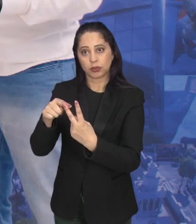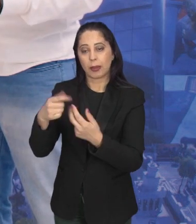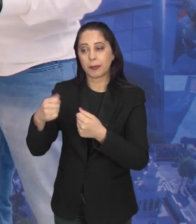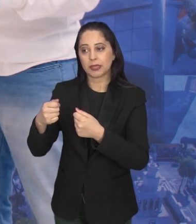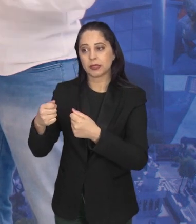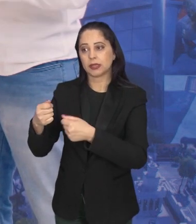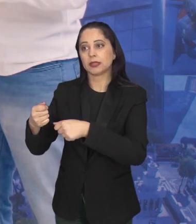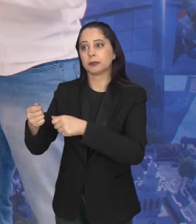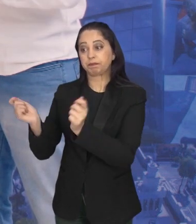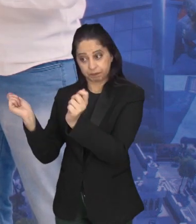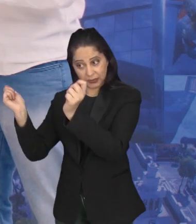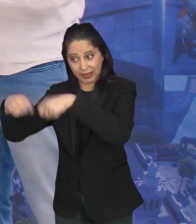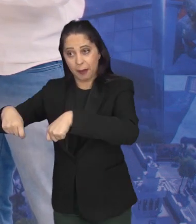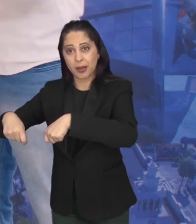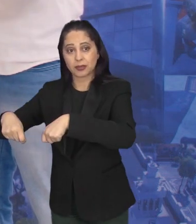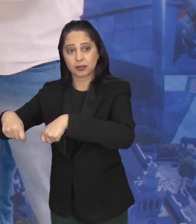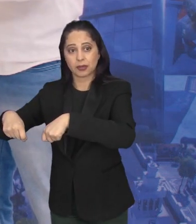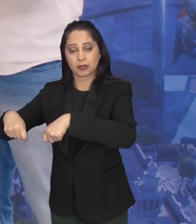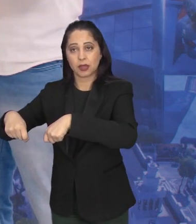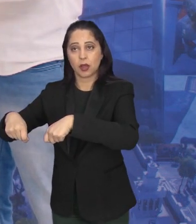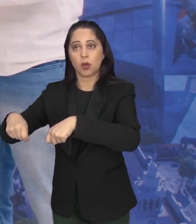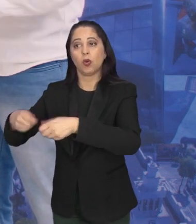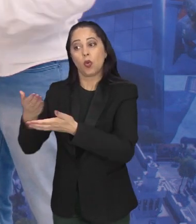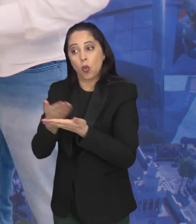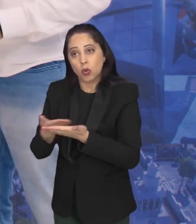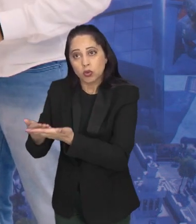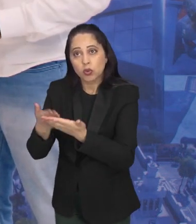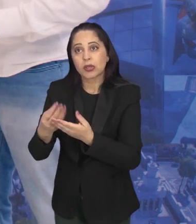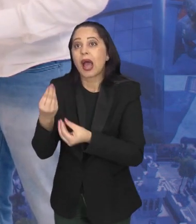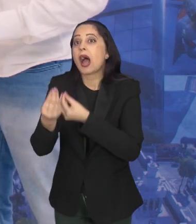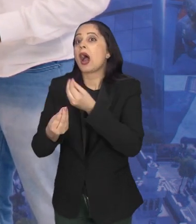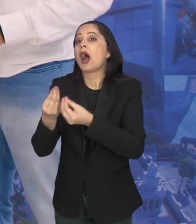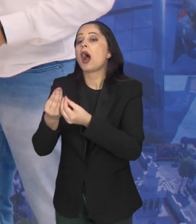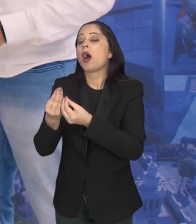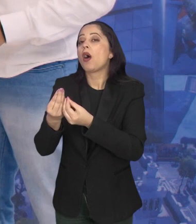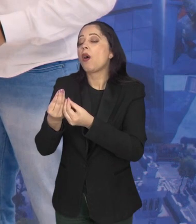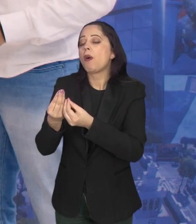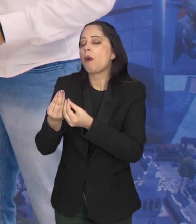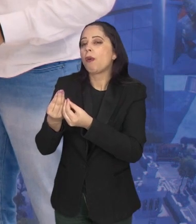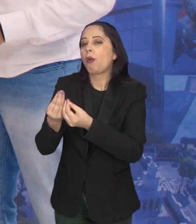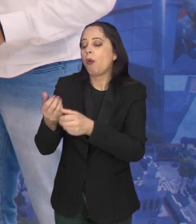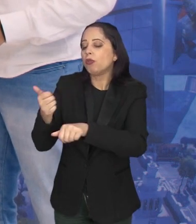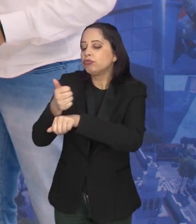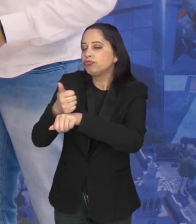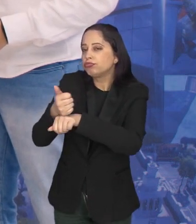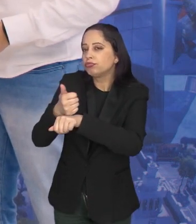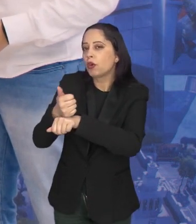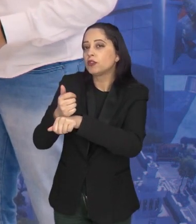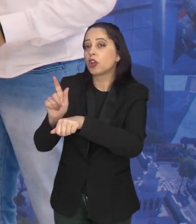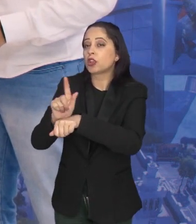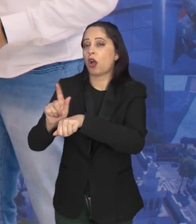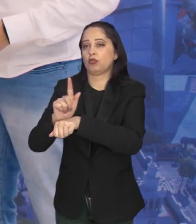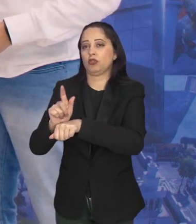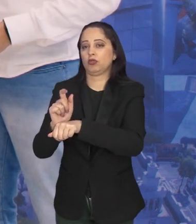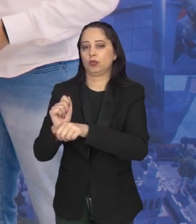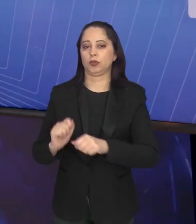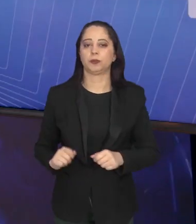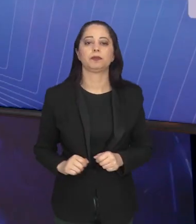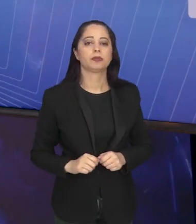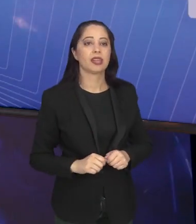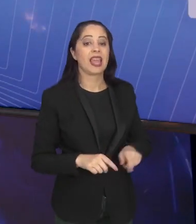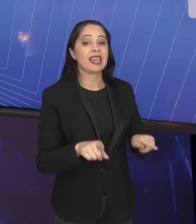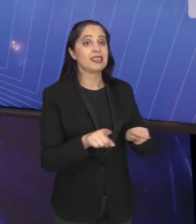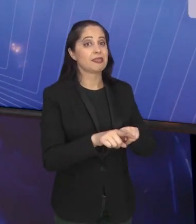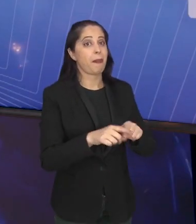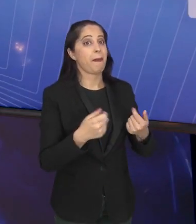capacitação sobre como ser um gestor. Perfeito. Além da capacitação, tem que ter muito cuidado em